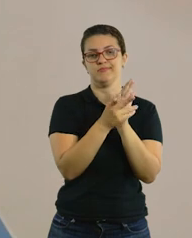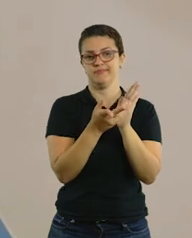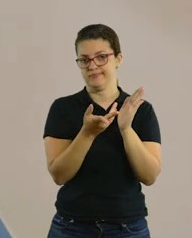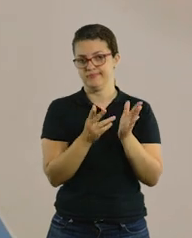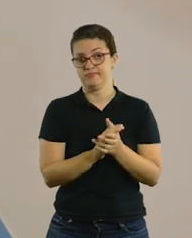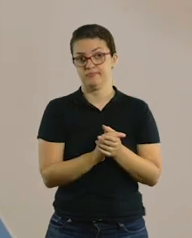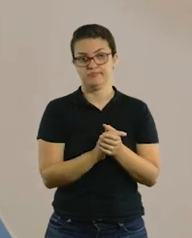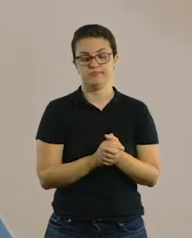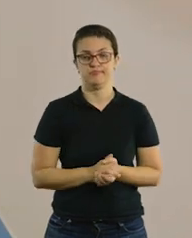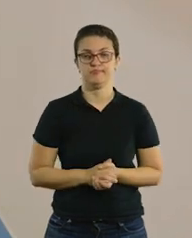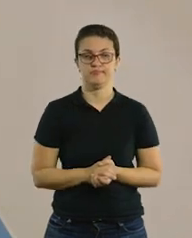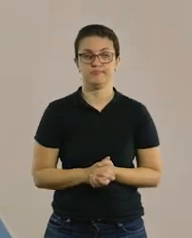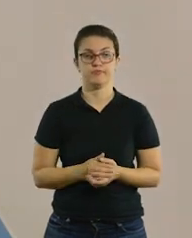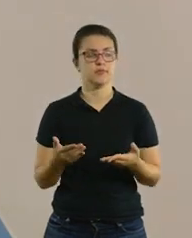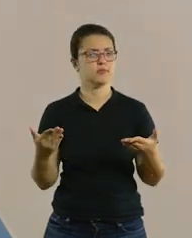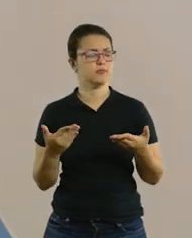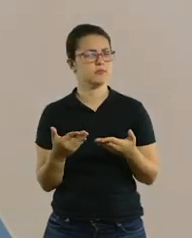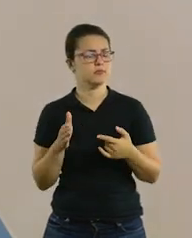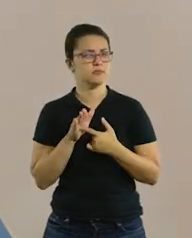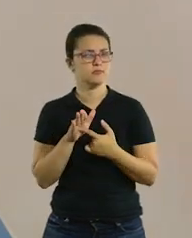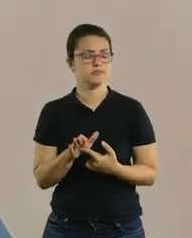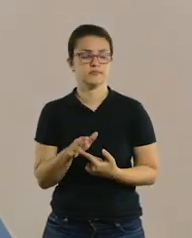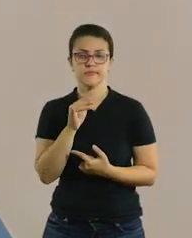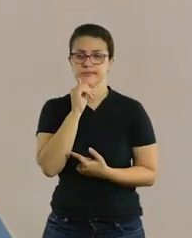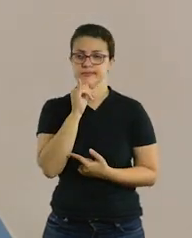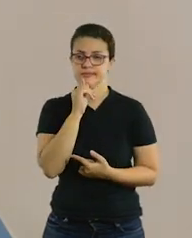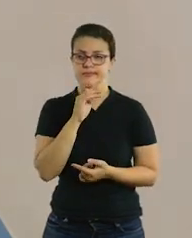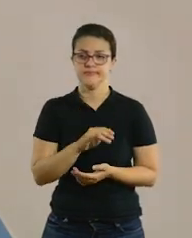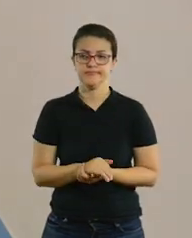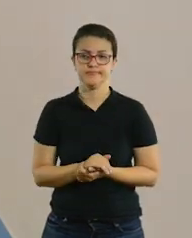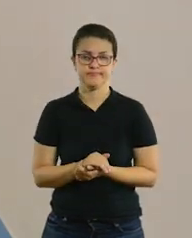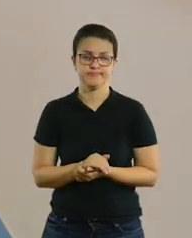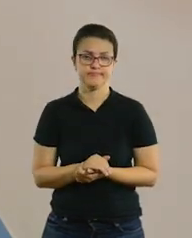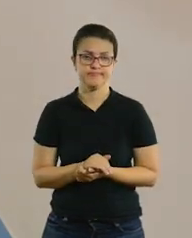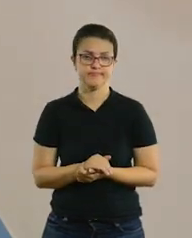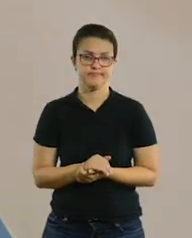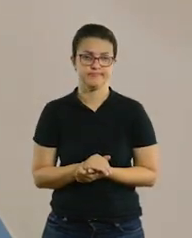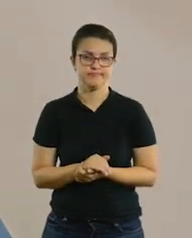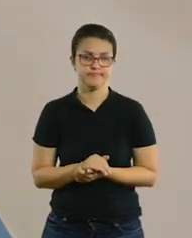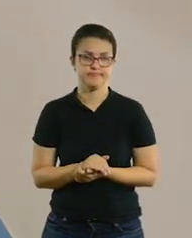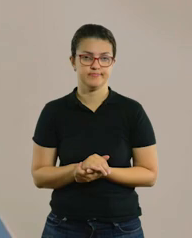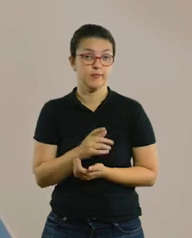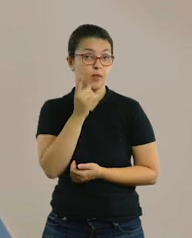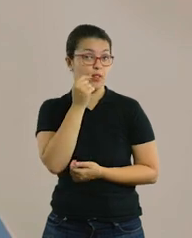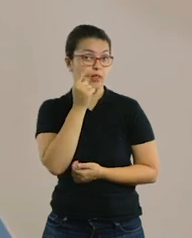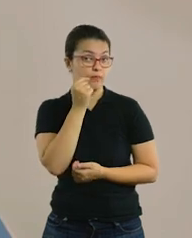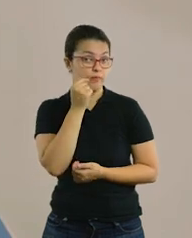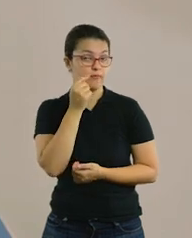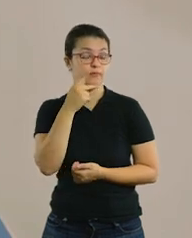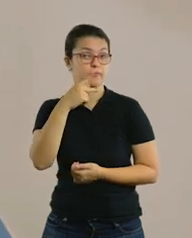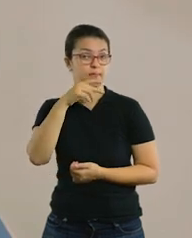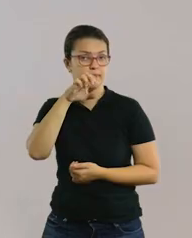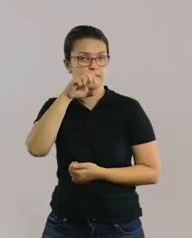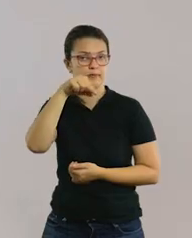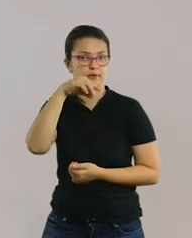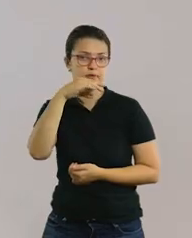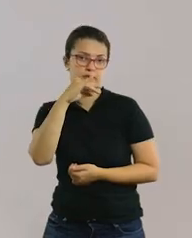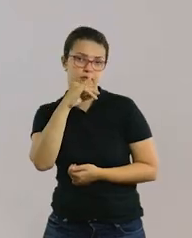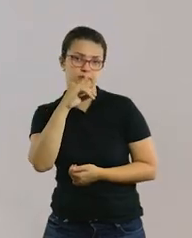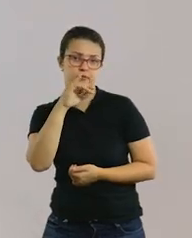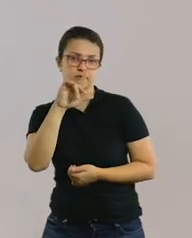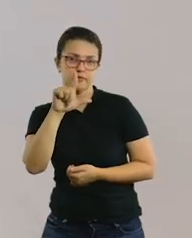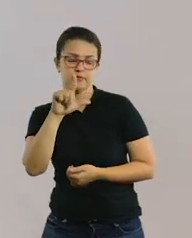porque é muito grande para a cabineta dele. Agora, se eu mostrar, por exemplo, a Pencil. Pencil.